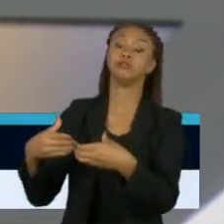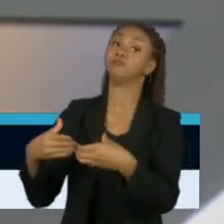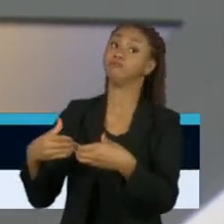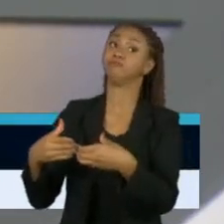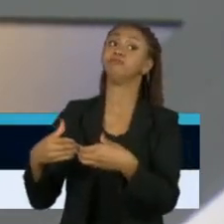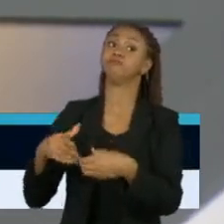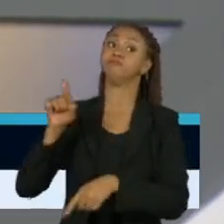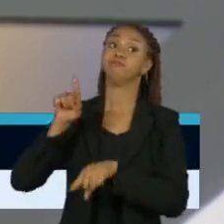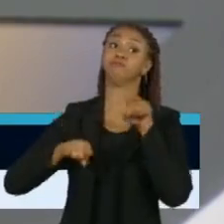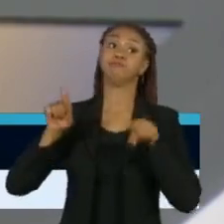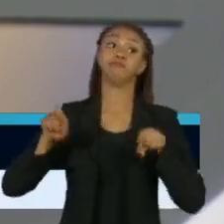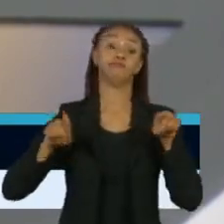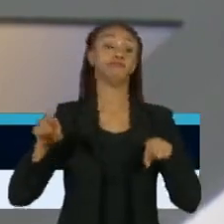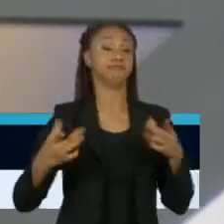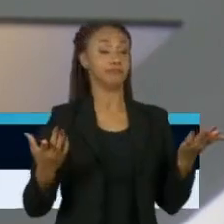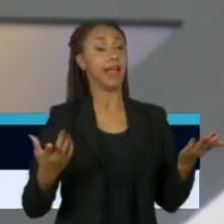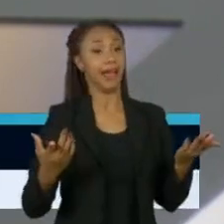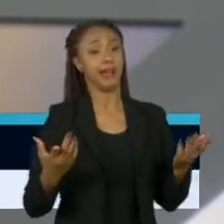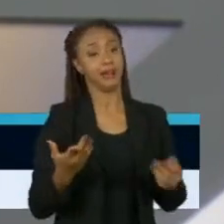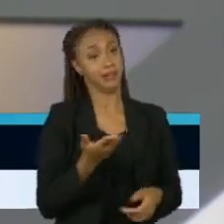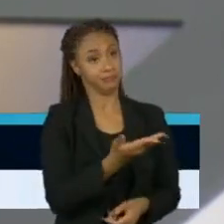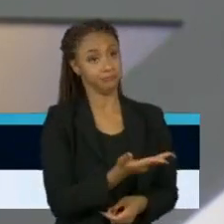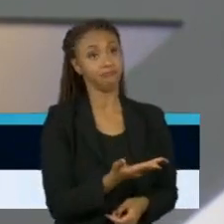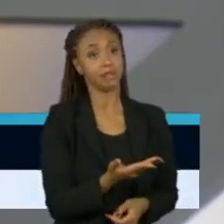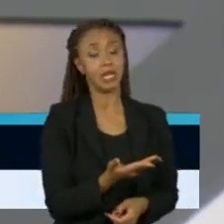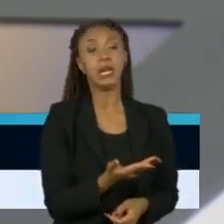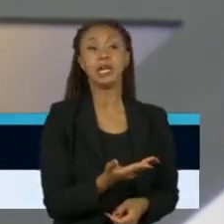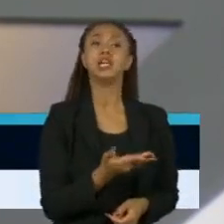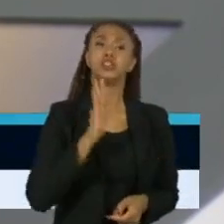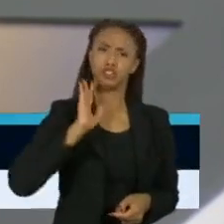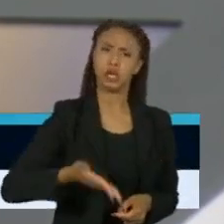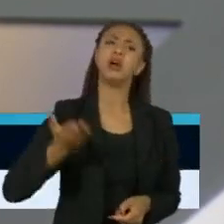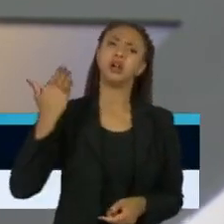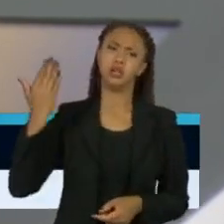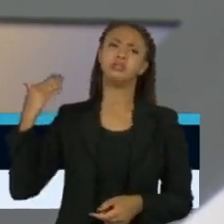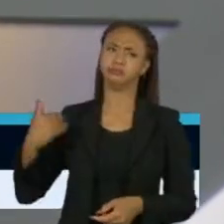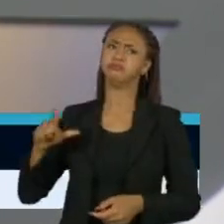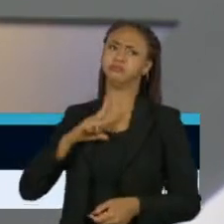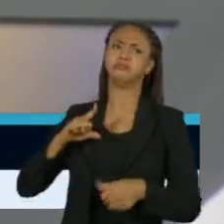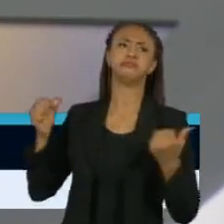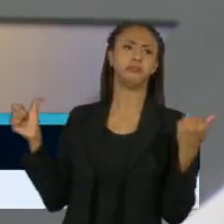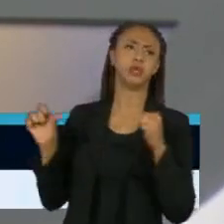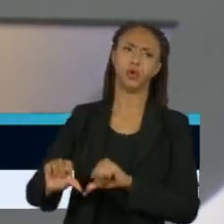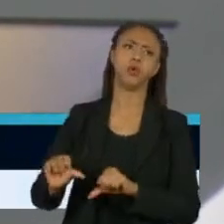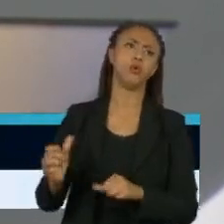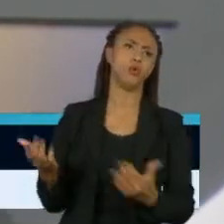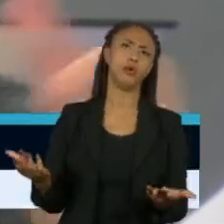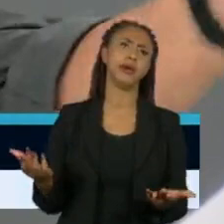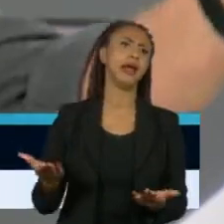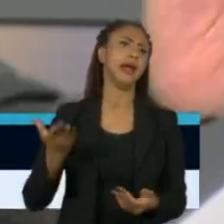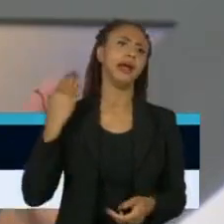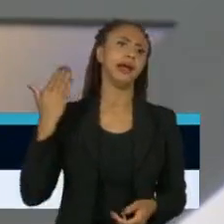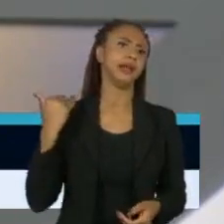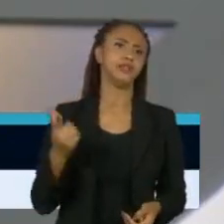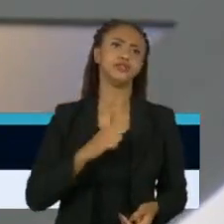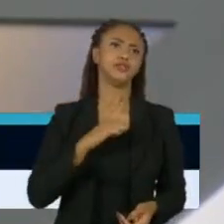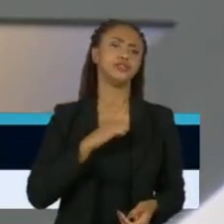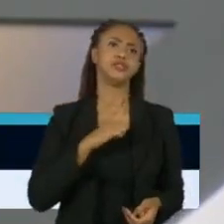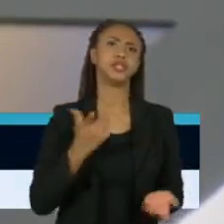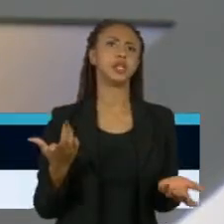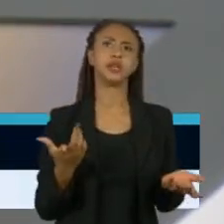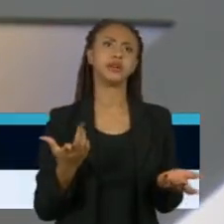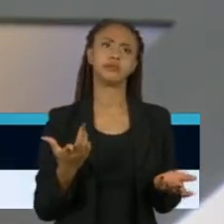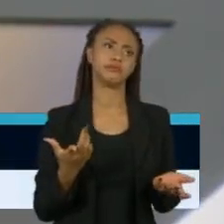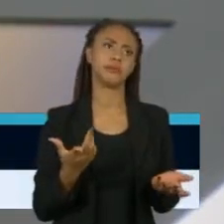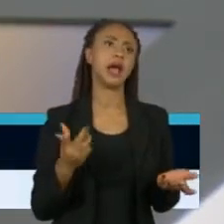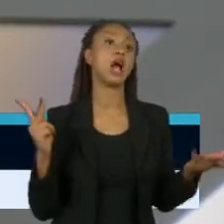Pois é, a teoria do dano. Então, isso já houve coisa pior, né? A gente punha níveis com lepra em lugares isolados